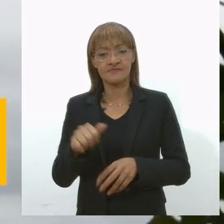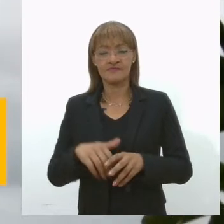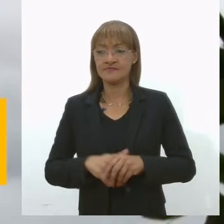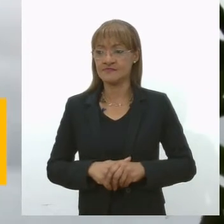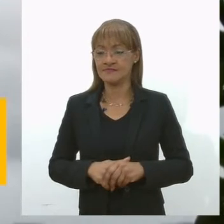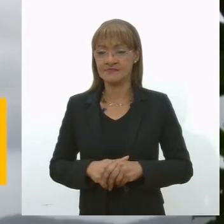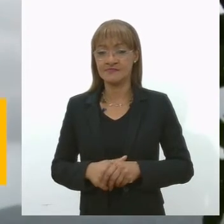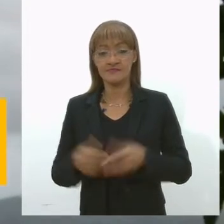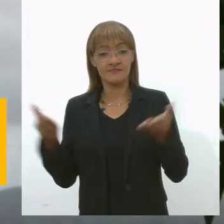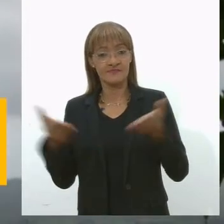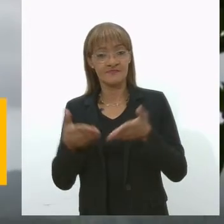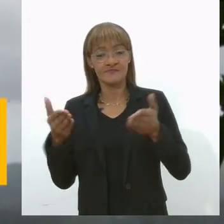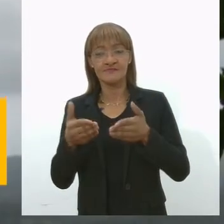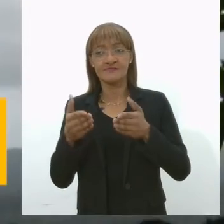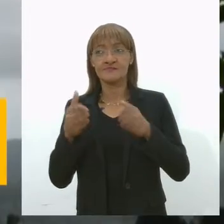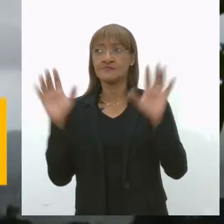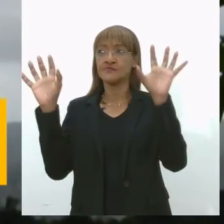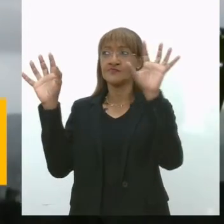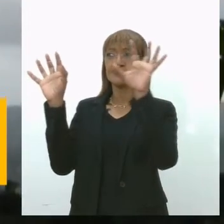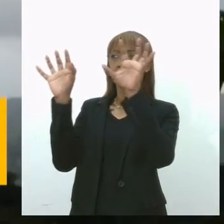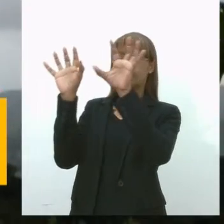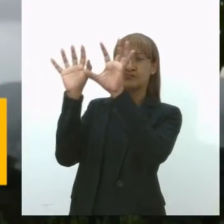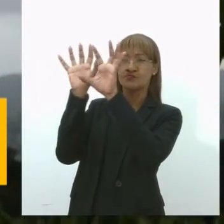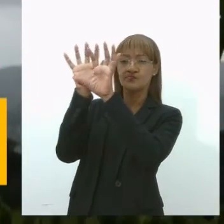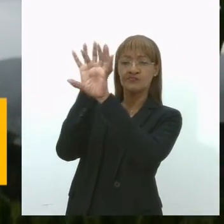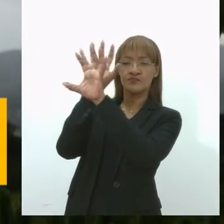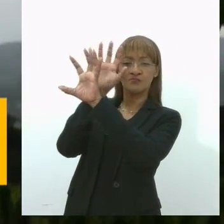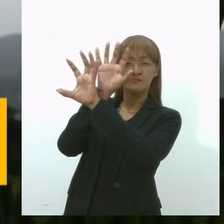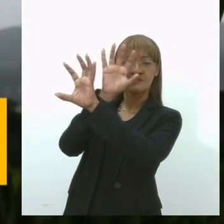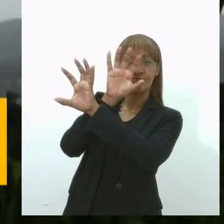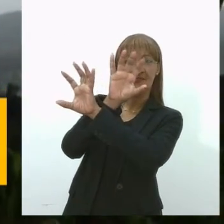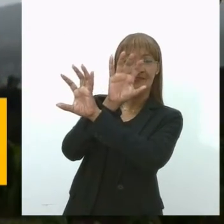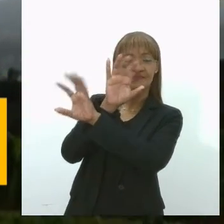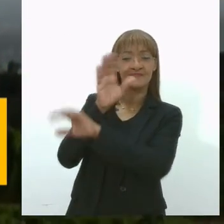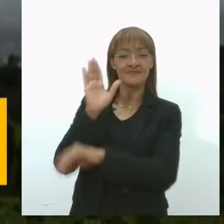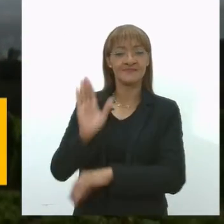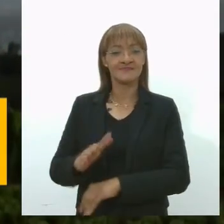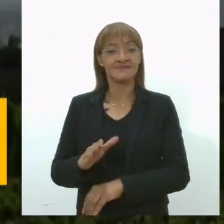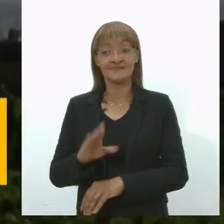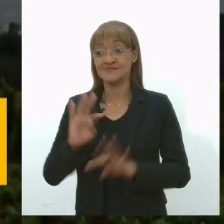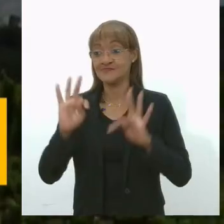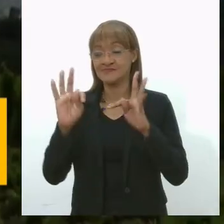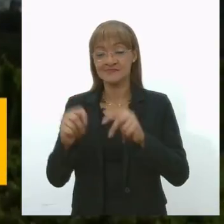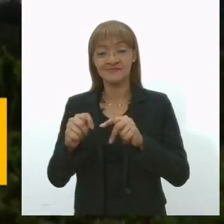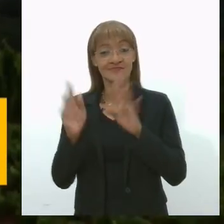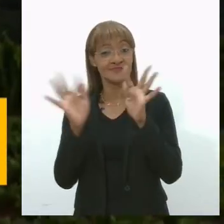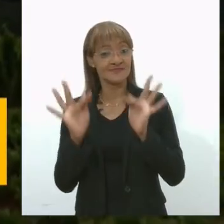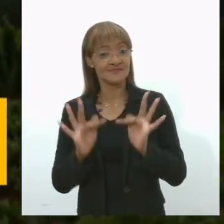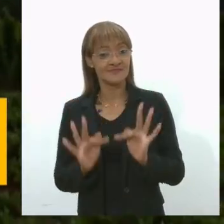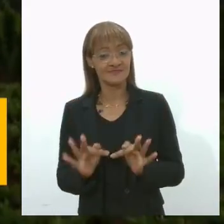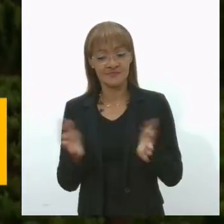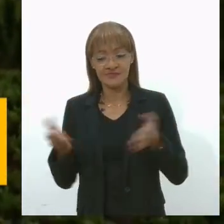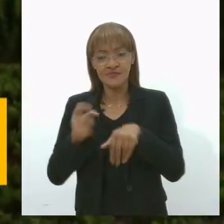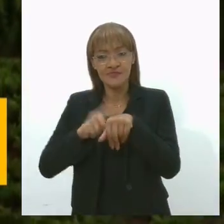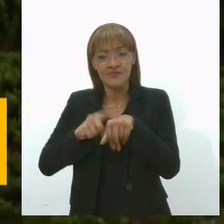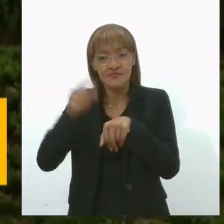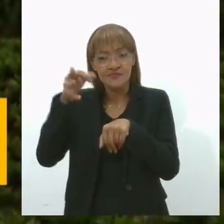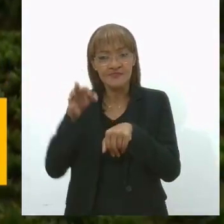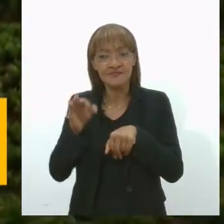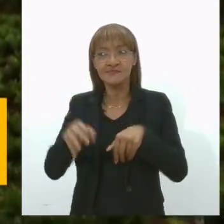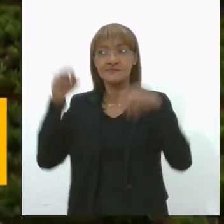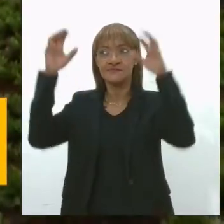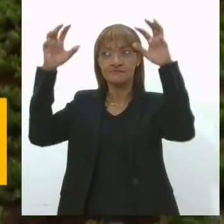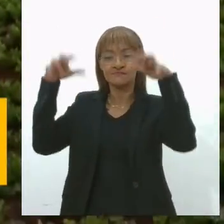este, com o céu nublado e chuvas chegando, é a alegria dos agricultores. Este ano, com as chuvas no tempo certo, a produção do amendoim